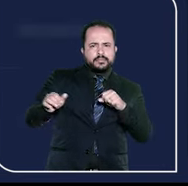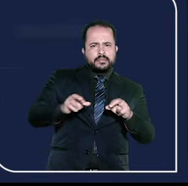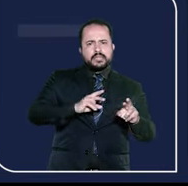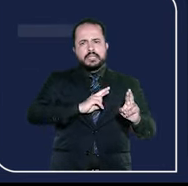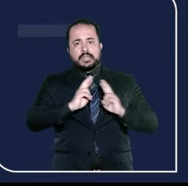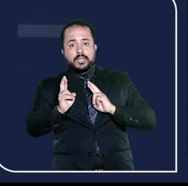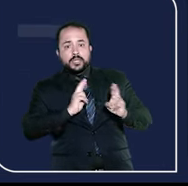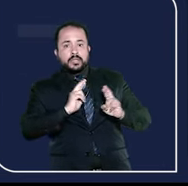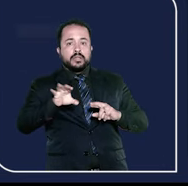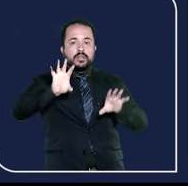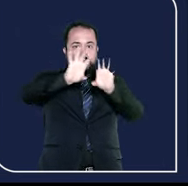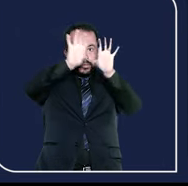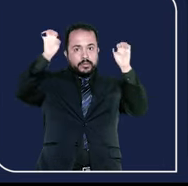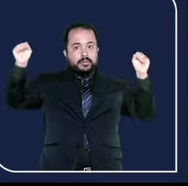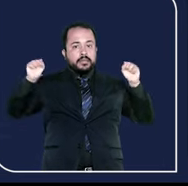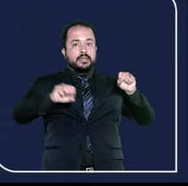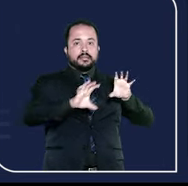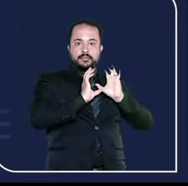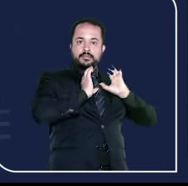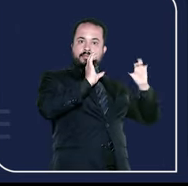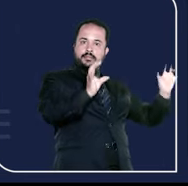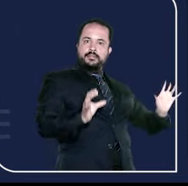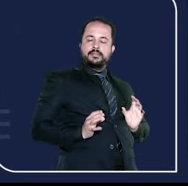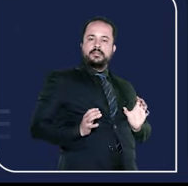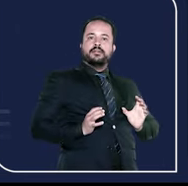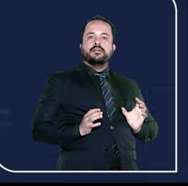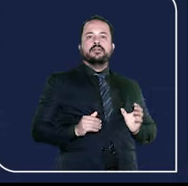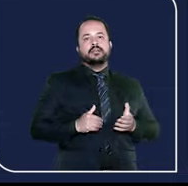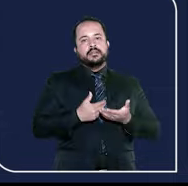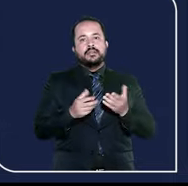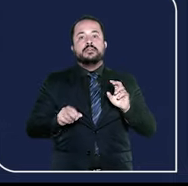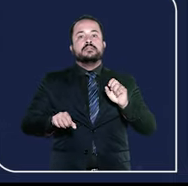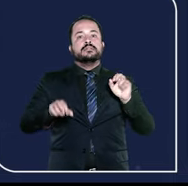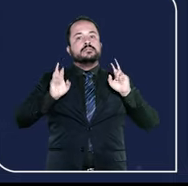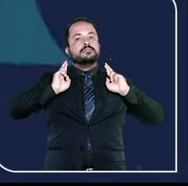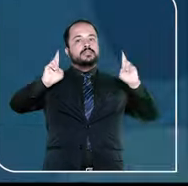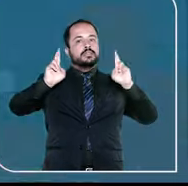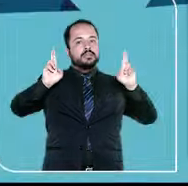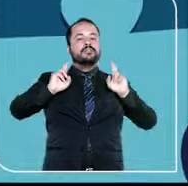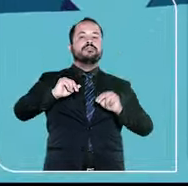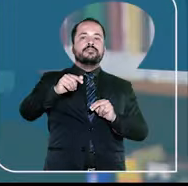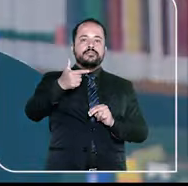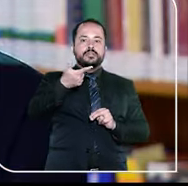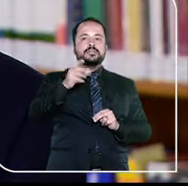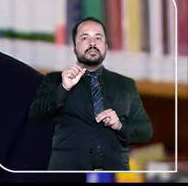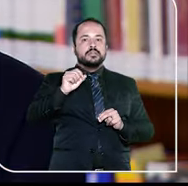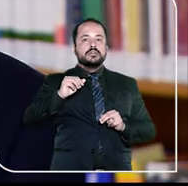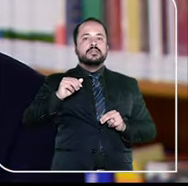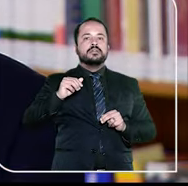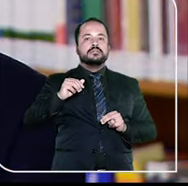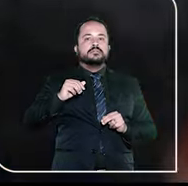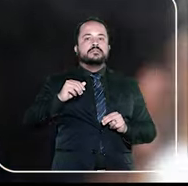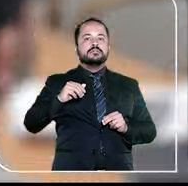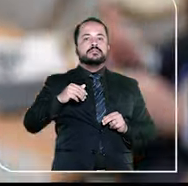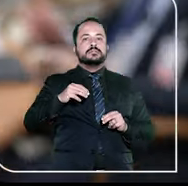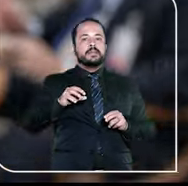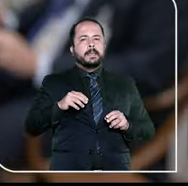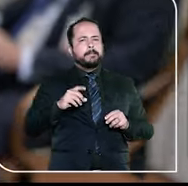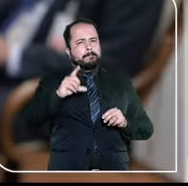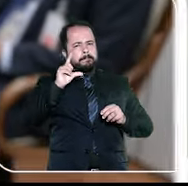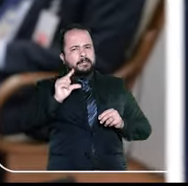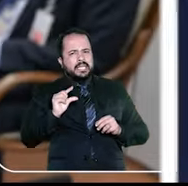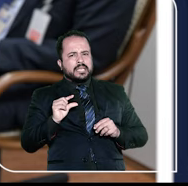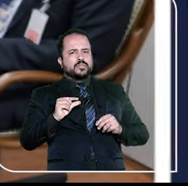num espaço estratégico de relacionamento da corte com o cidadão. Eu espero que daqui a 20 anos